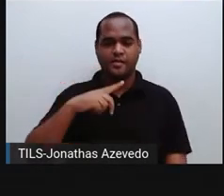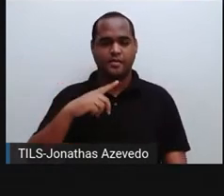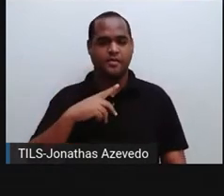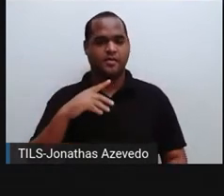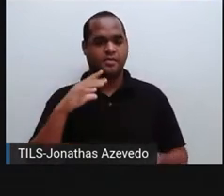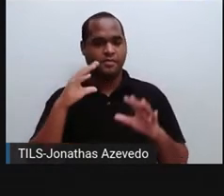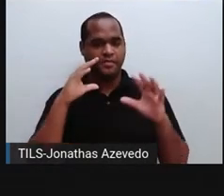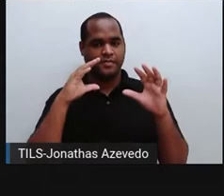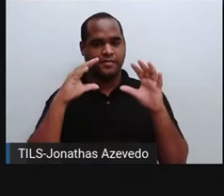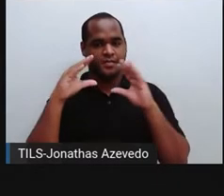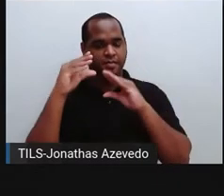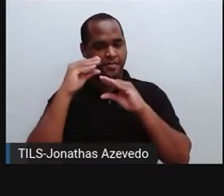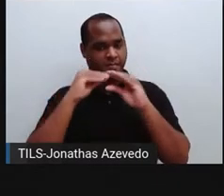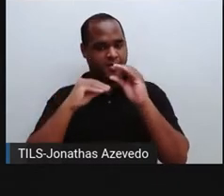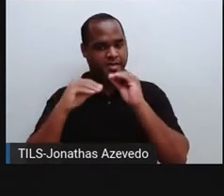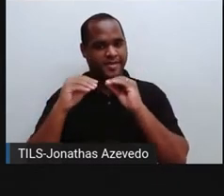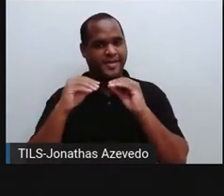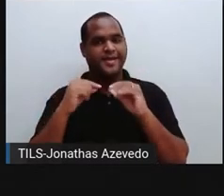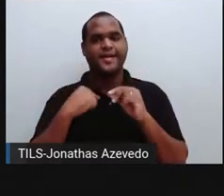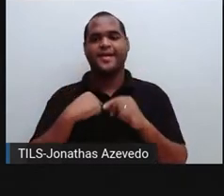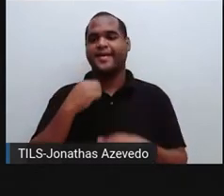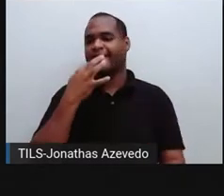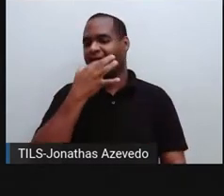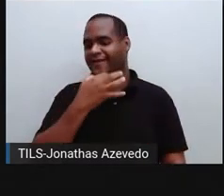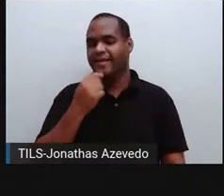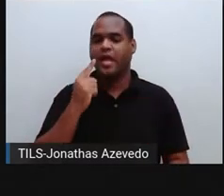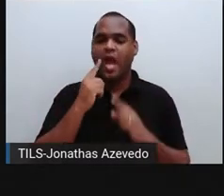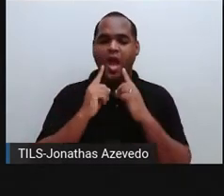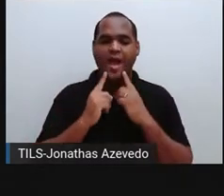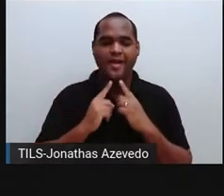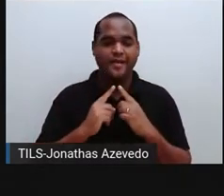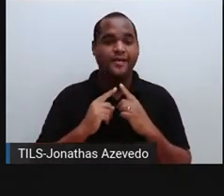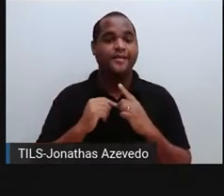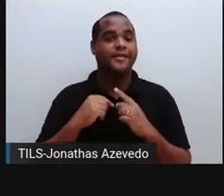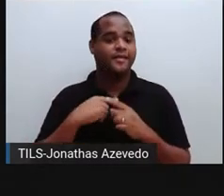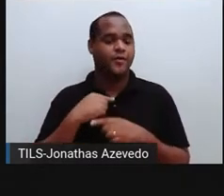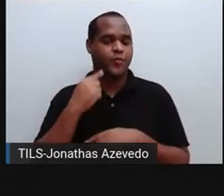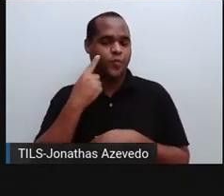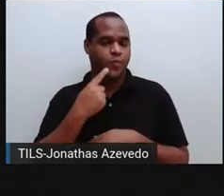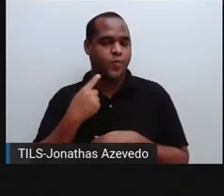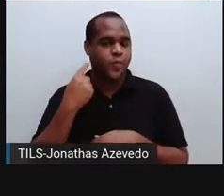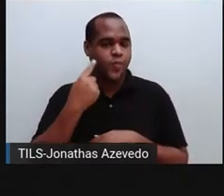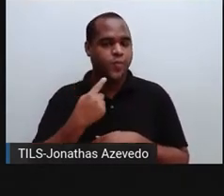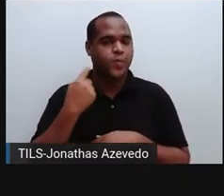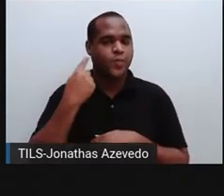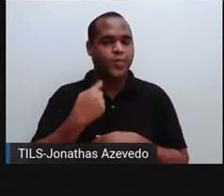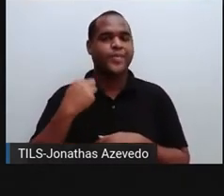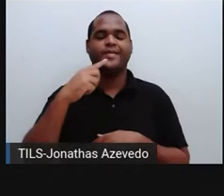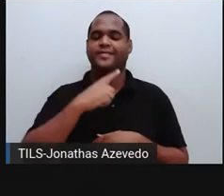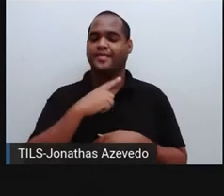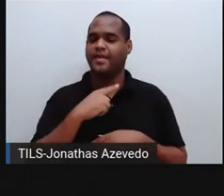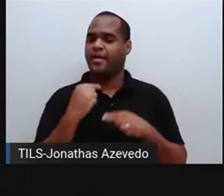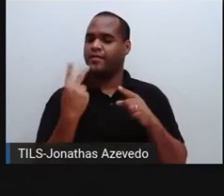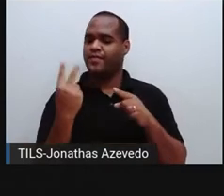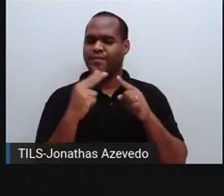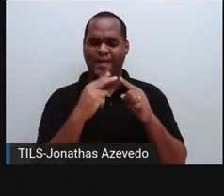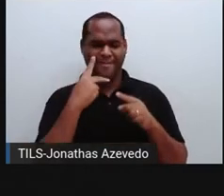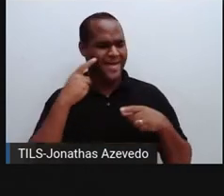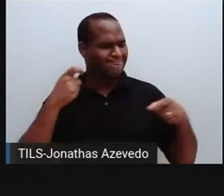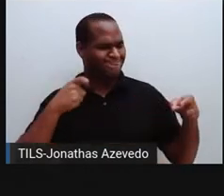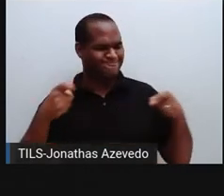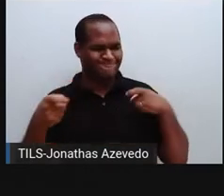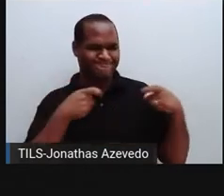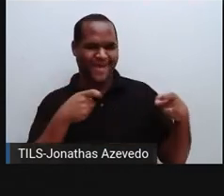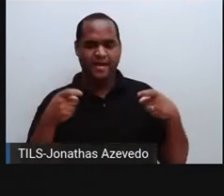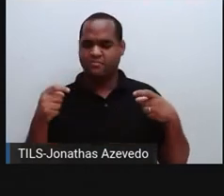salivação, o sistema nervoso parasimpático, ele estimula a salivação. Então, os dois estão sempre nessa guerra aí.